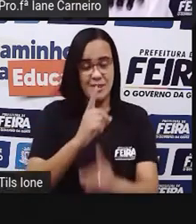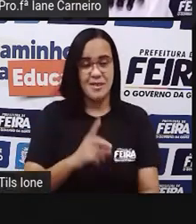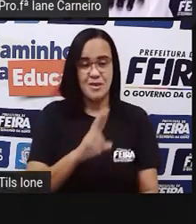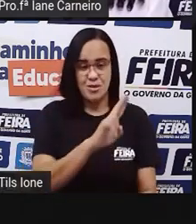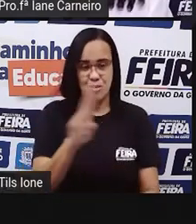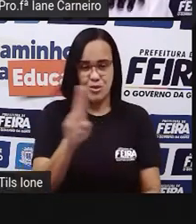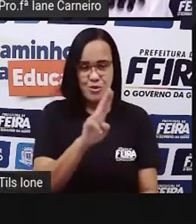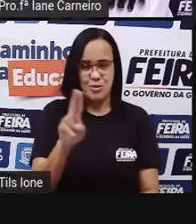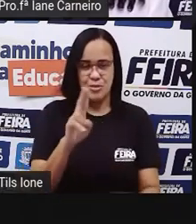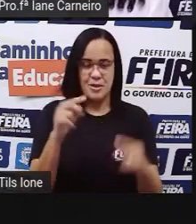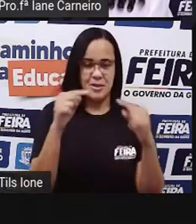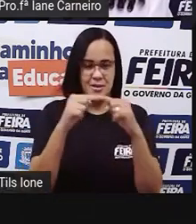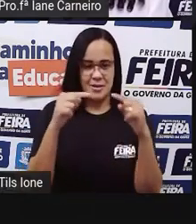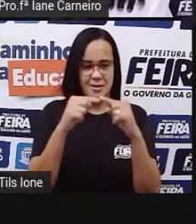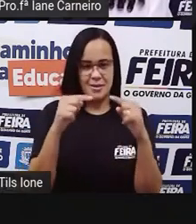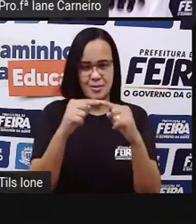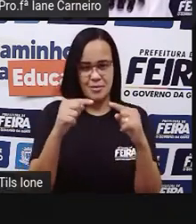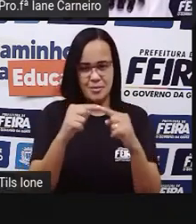Rafael. Deixa eu botar assim, ó.